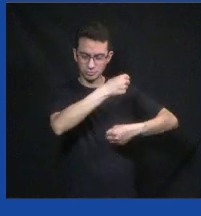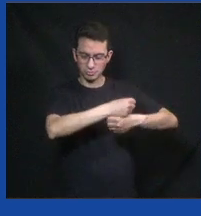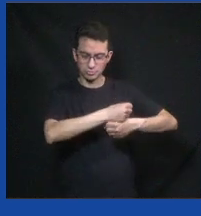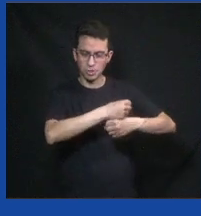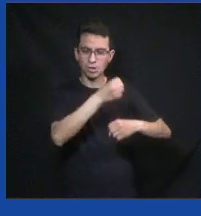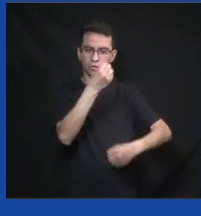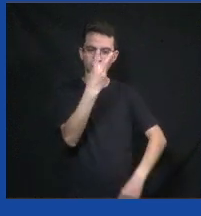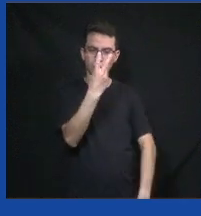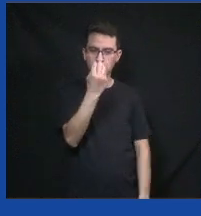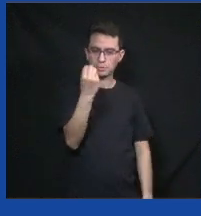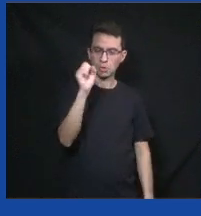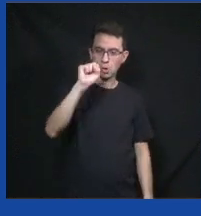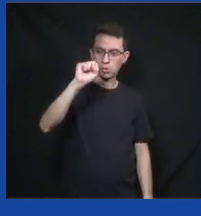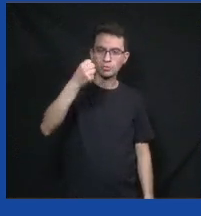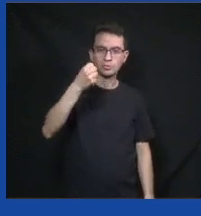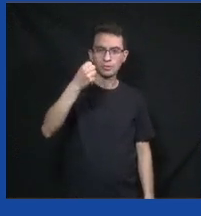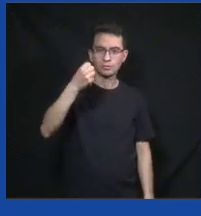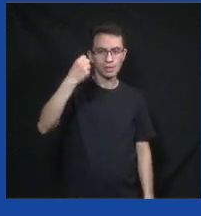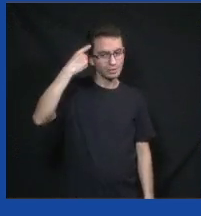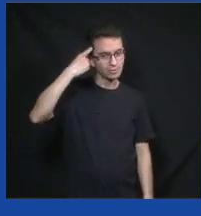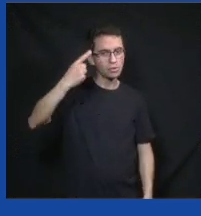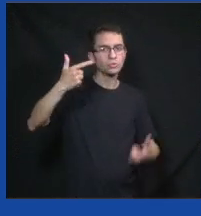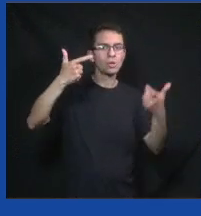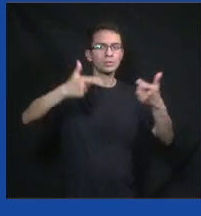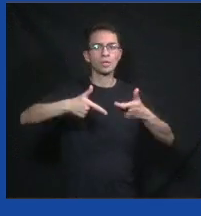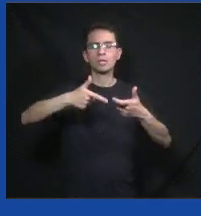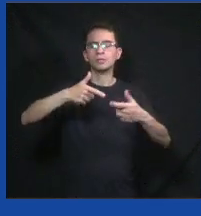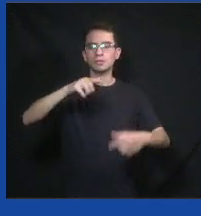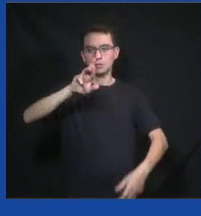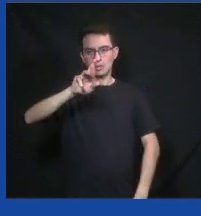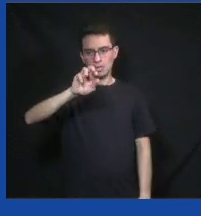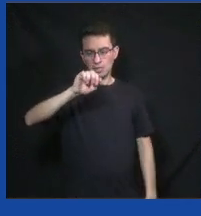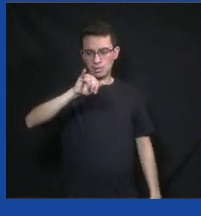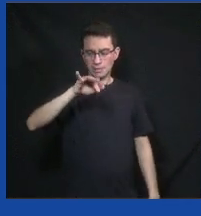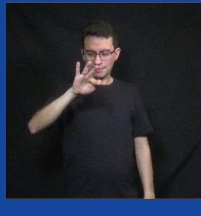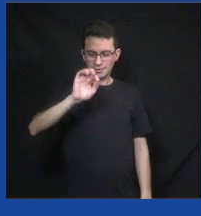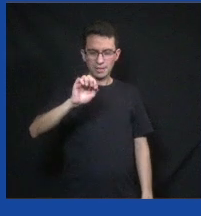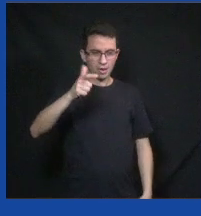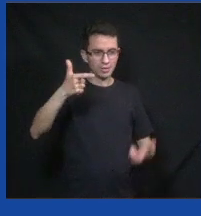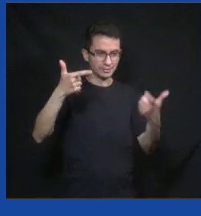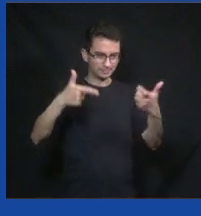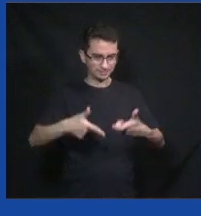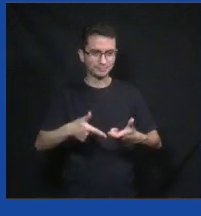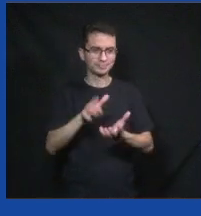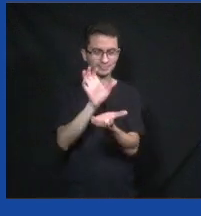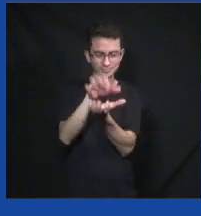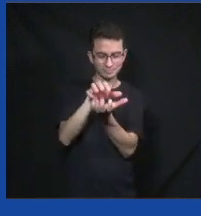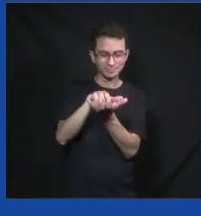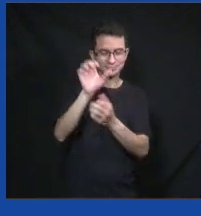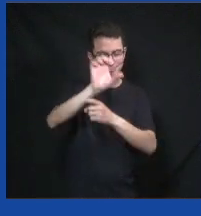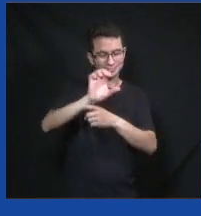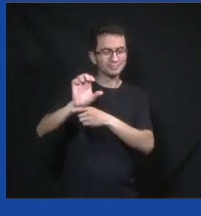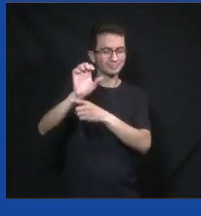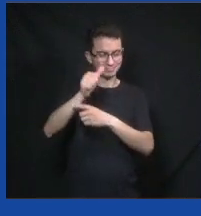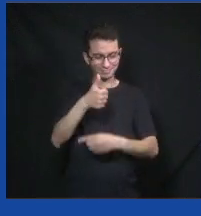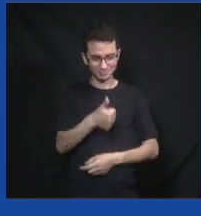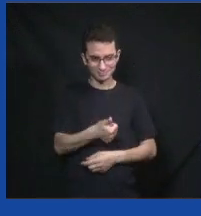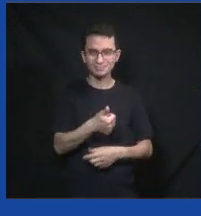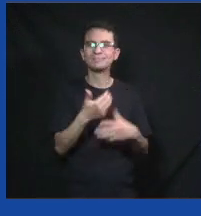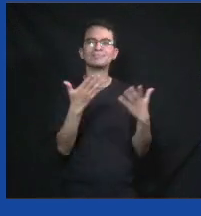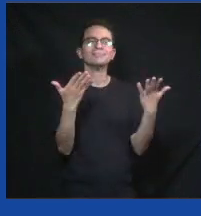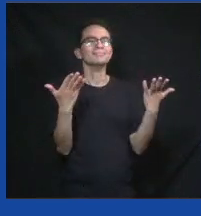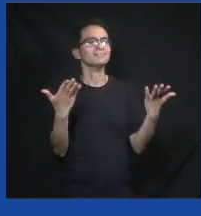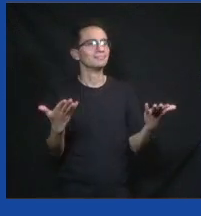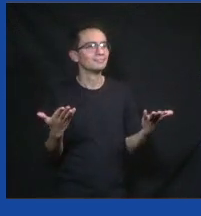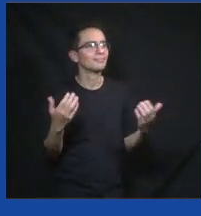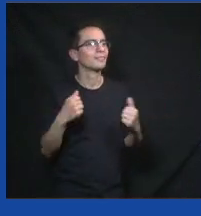a prefeitos. Na época, em Recife, era o candidato do PT da época que a gente fez, era o candidato do PT da cidade,